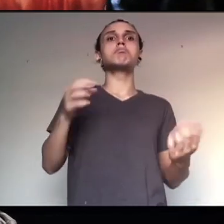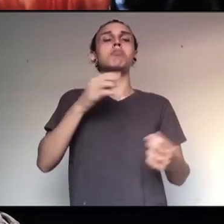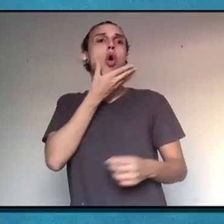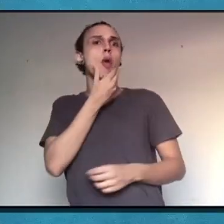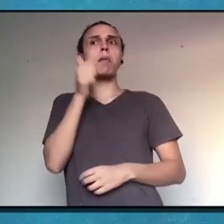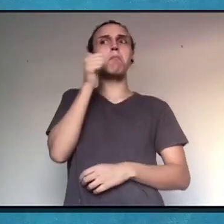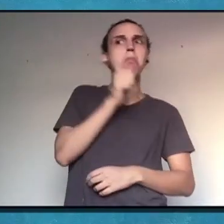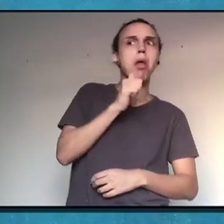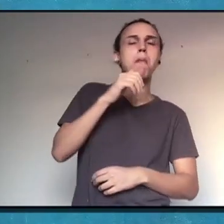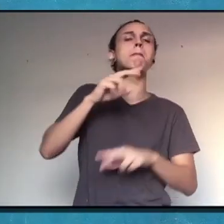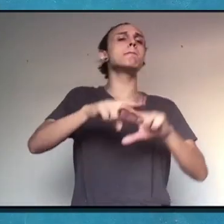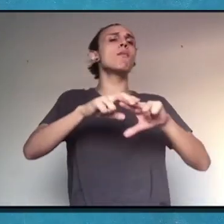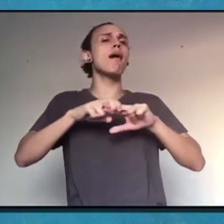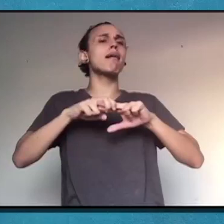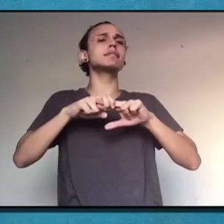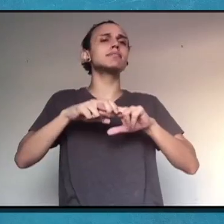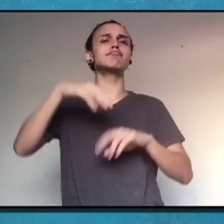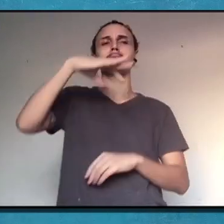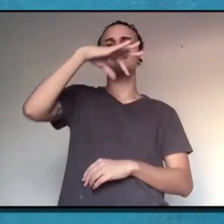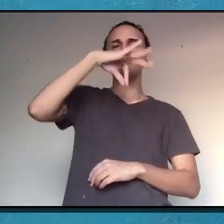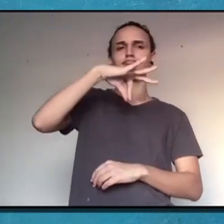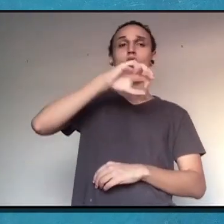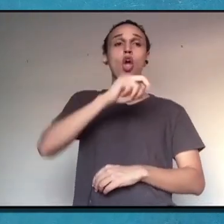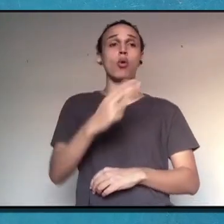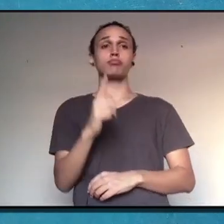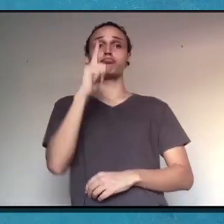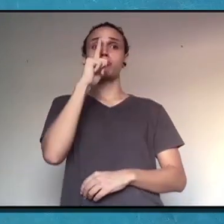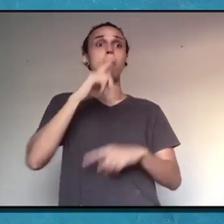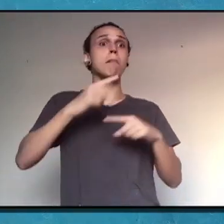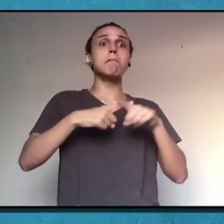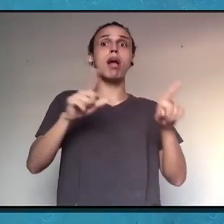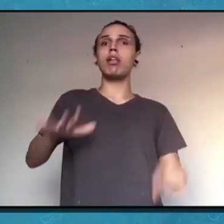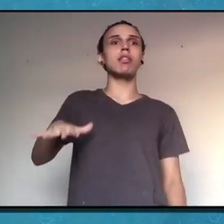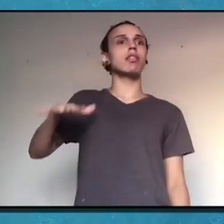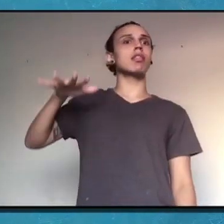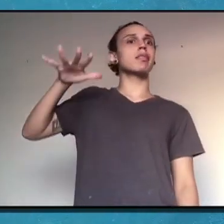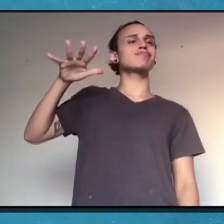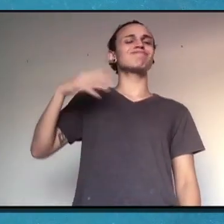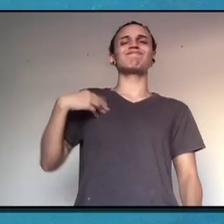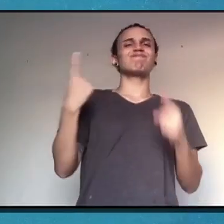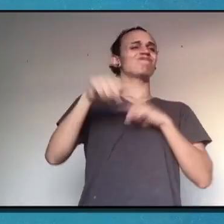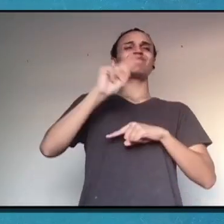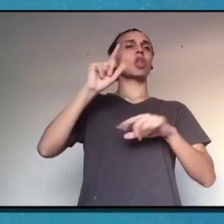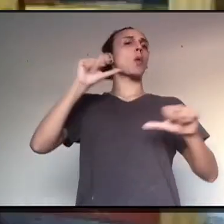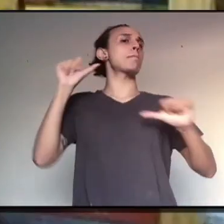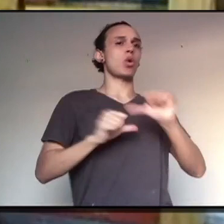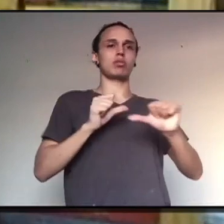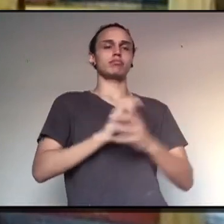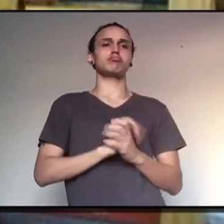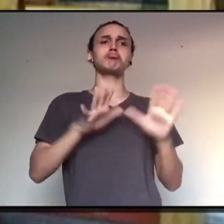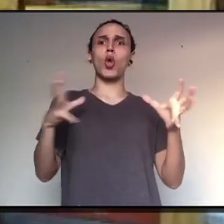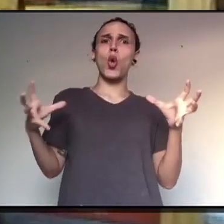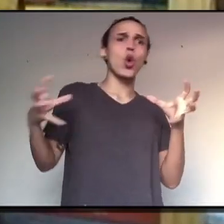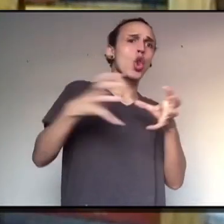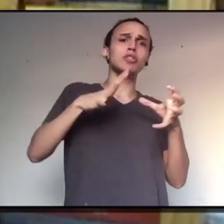genitalia e que ao longo da vida essas pessoas não se entendem nessas identidades e transicionam. Então esse grupo se junta